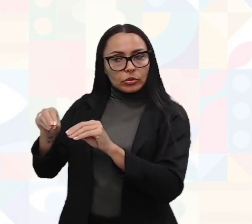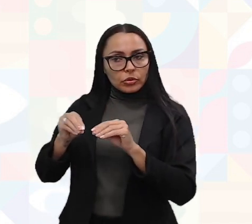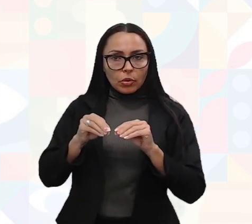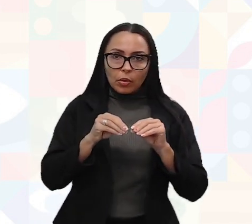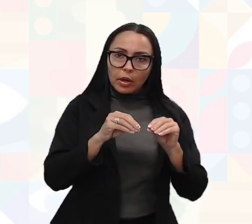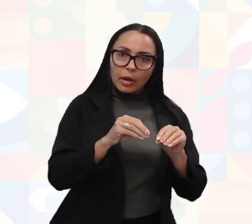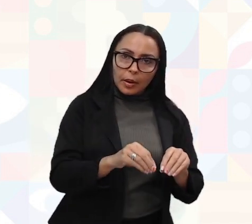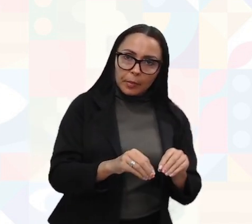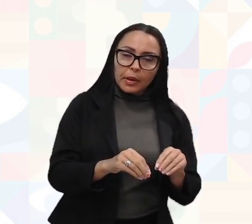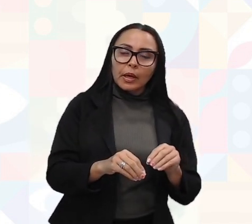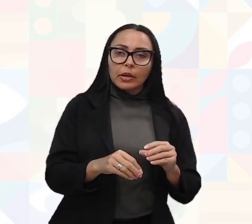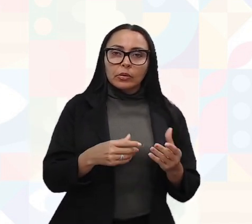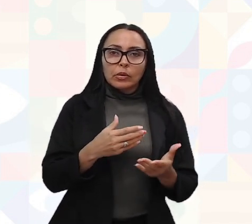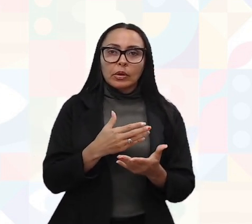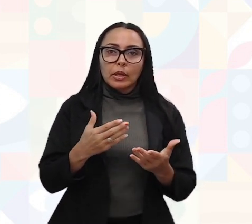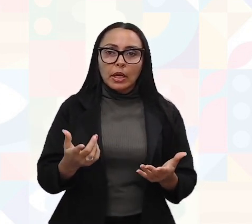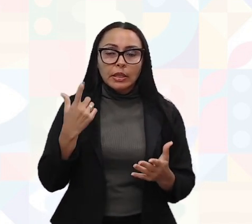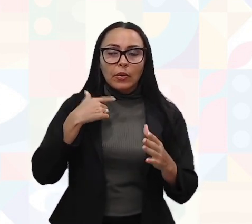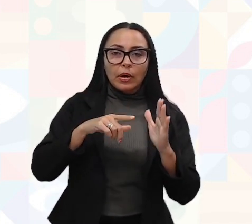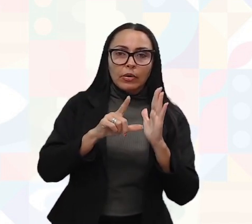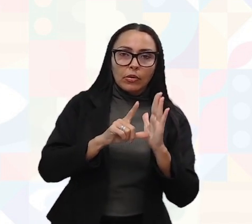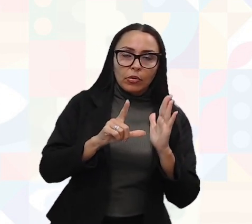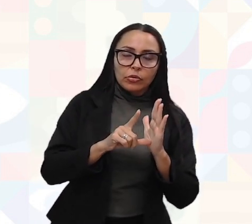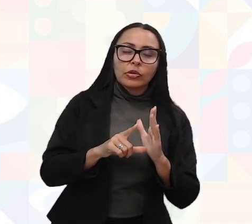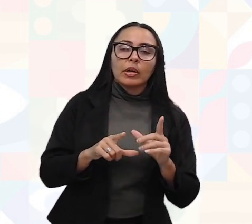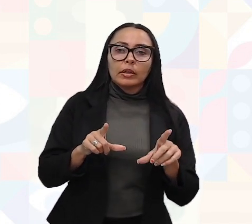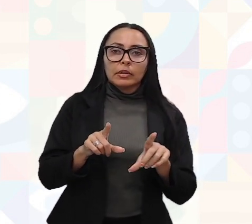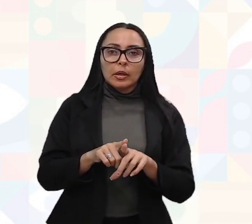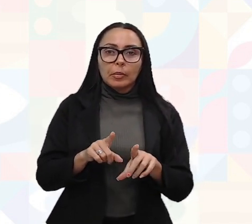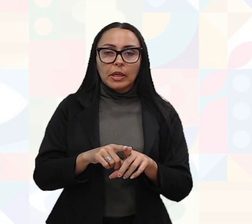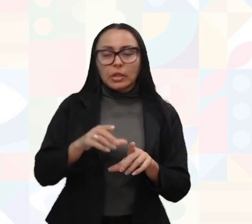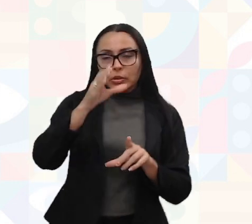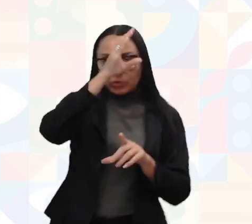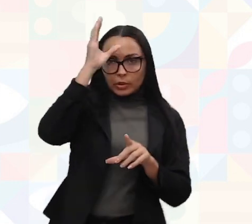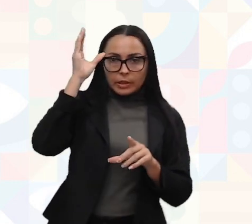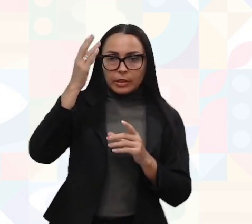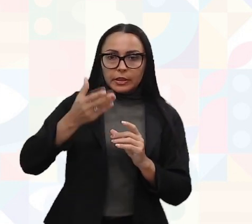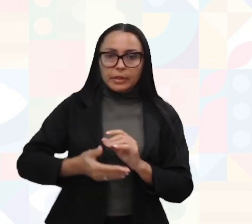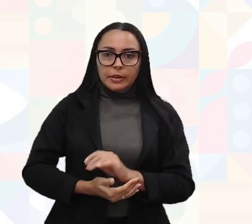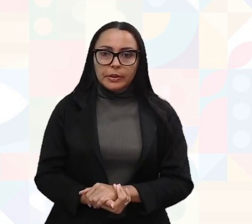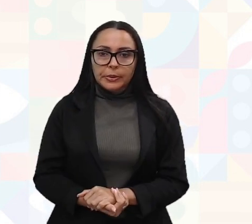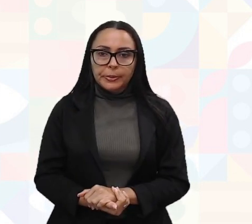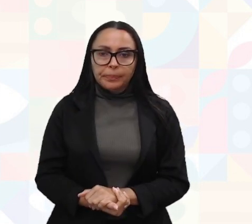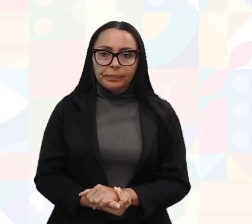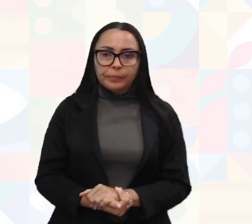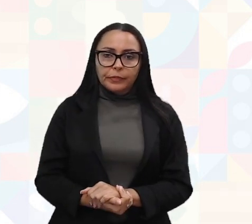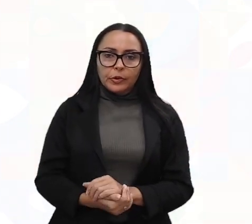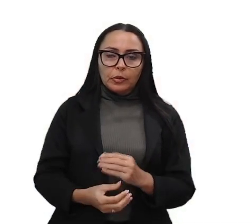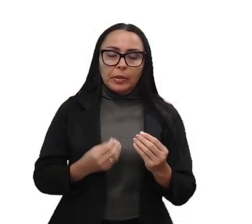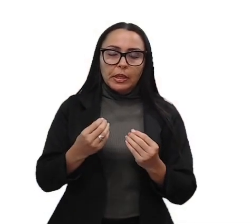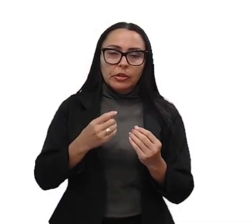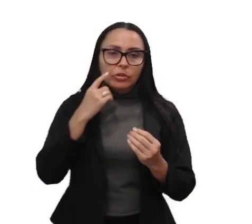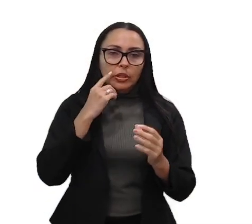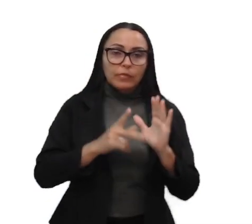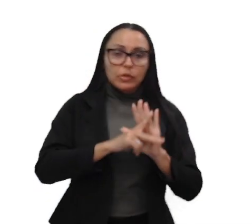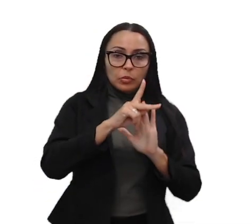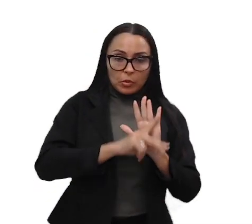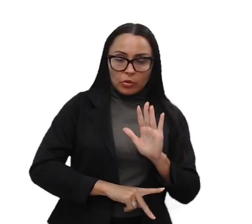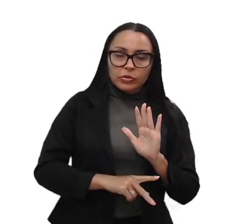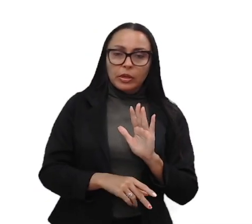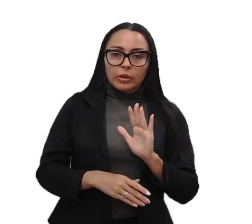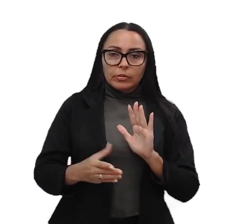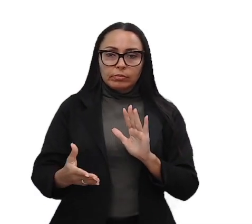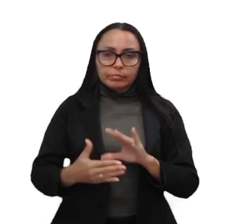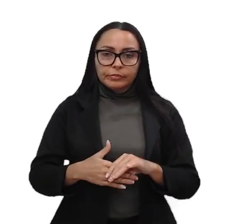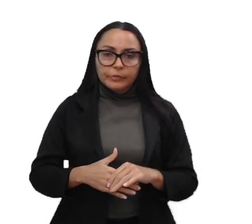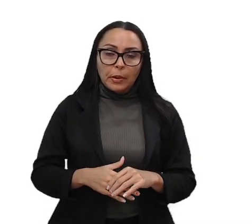visita, né? A loja e também no cliente. Como é que a gente faz o projeto de interiores? Então